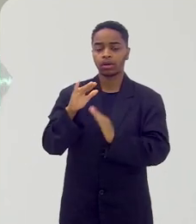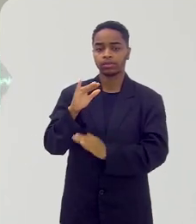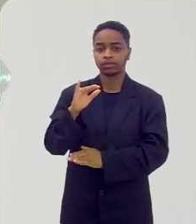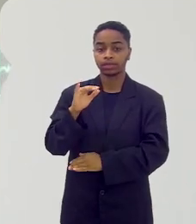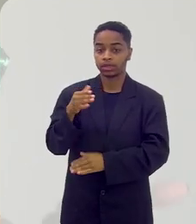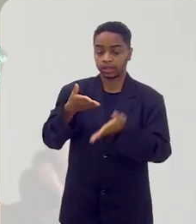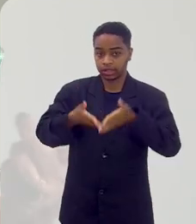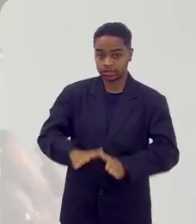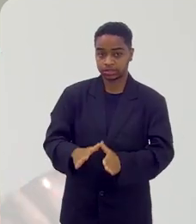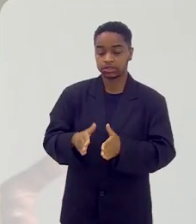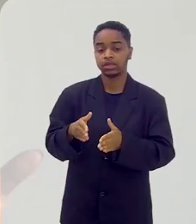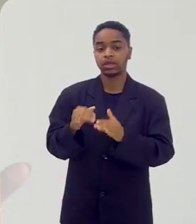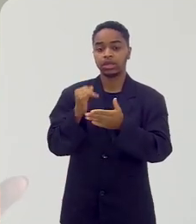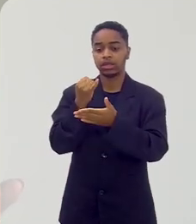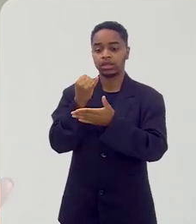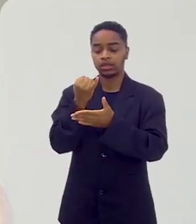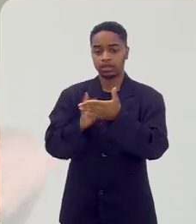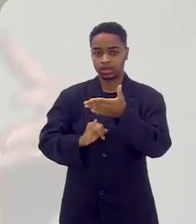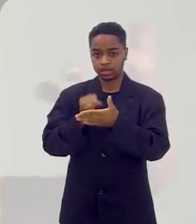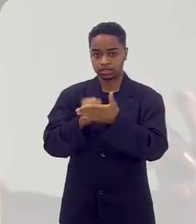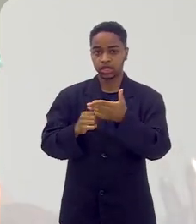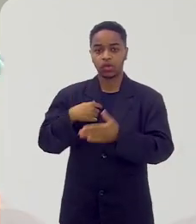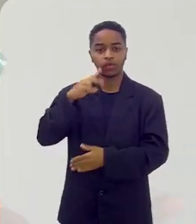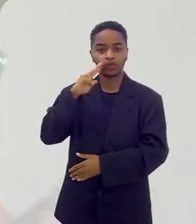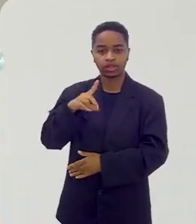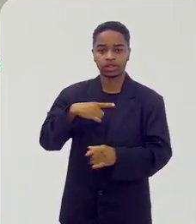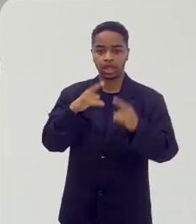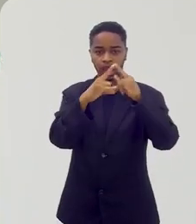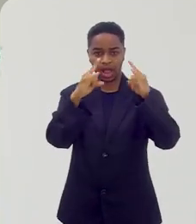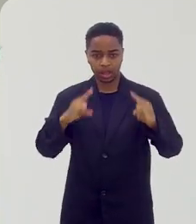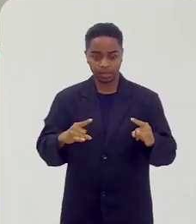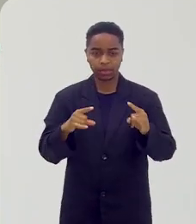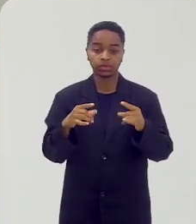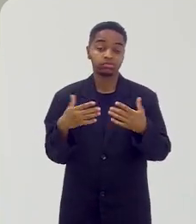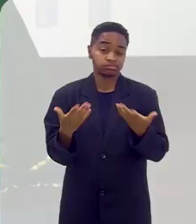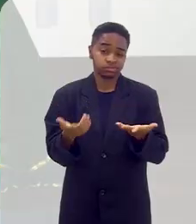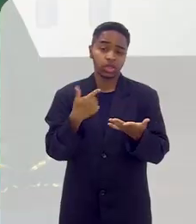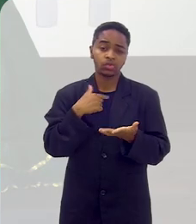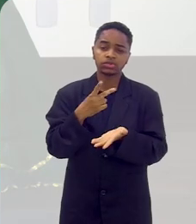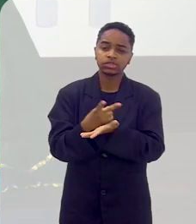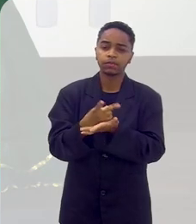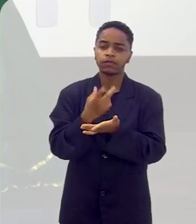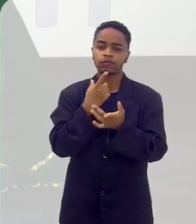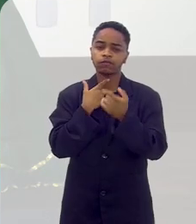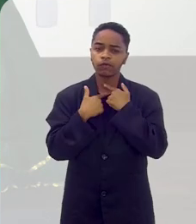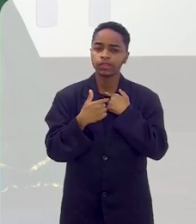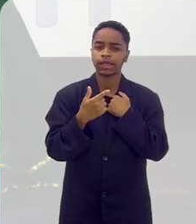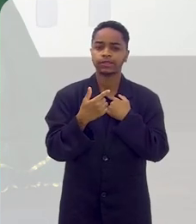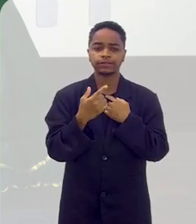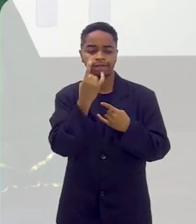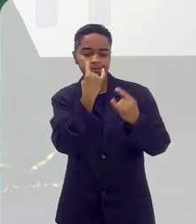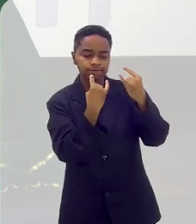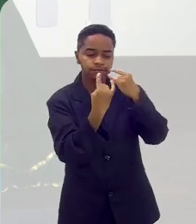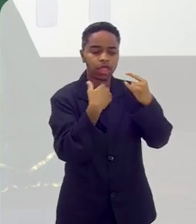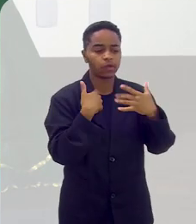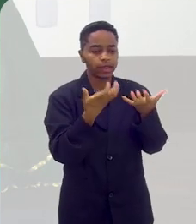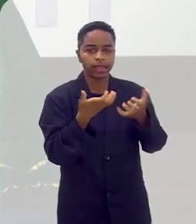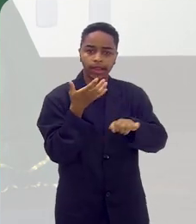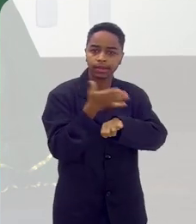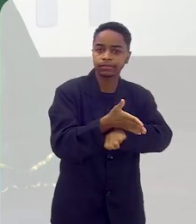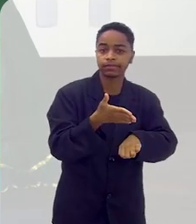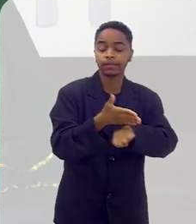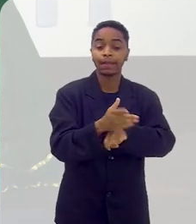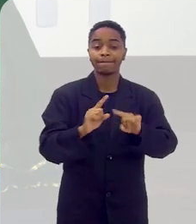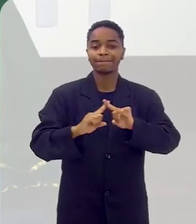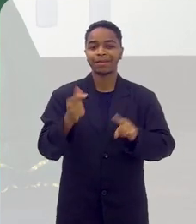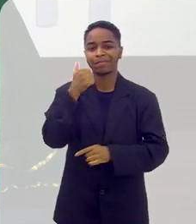Irajá. E lá, quando eu passava pra ir pra escola, eu via grandes acampamentos ali. E eu ficava assim, empenotizada. Eu quero